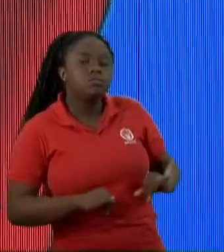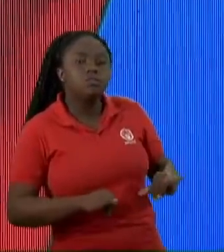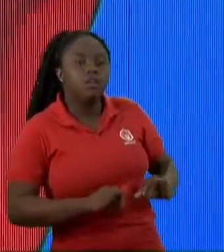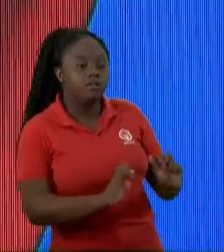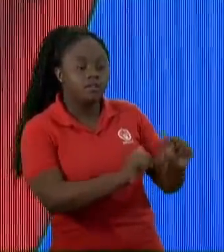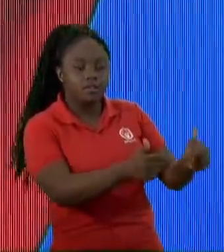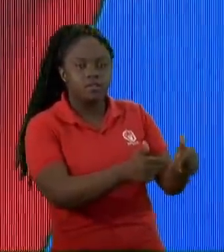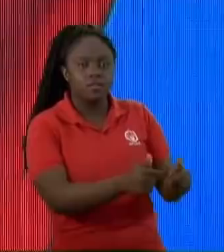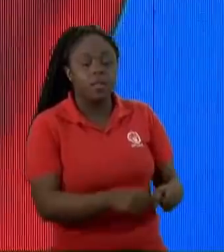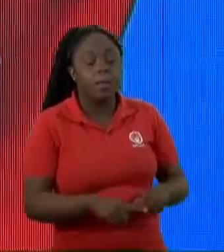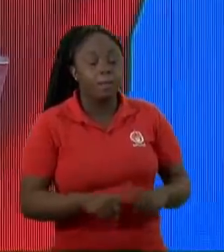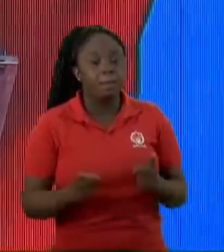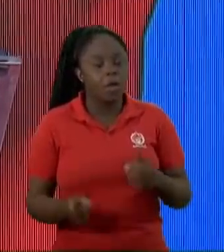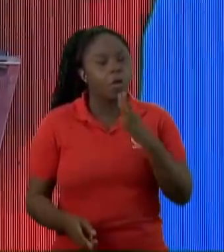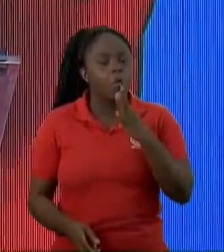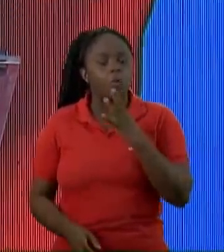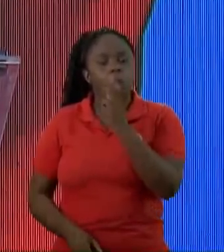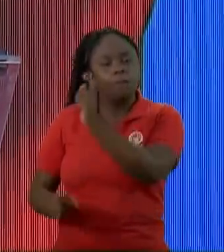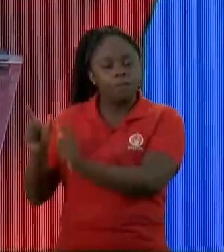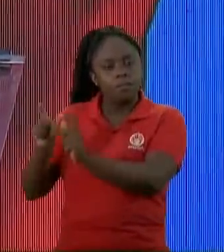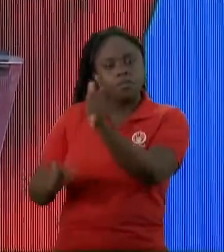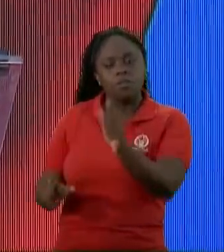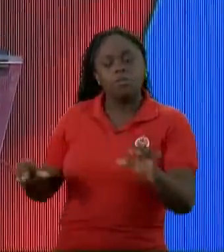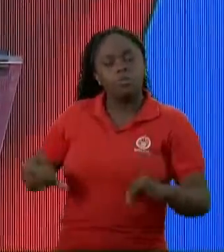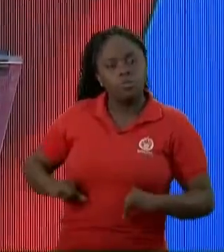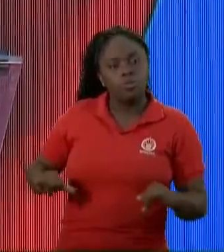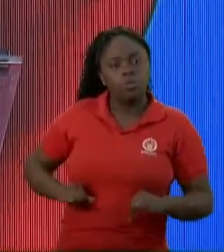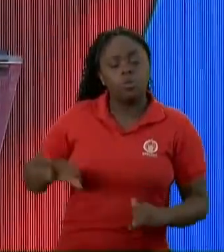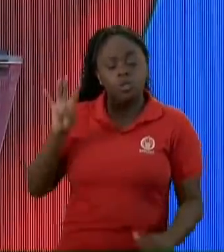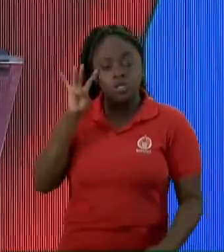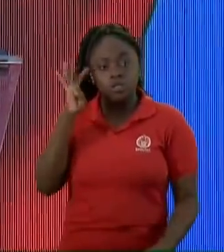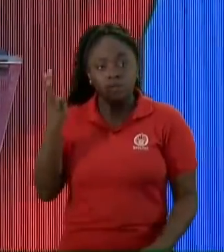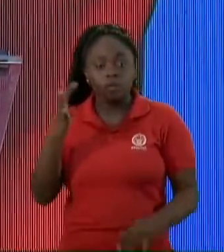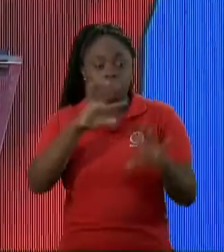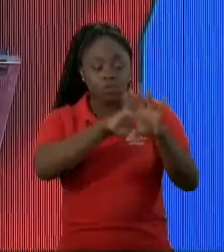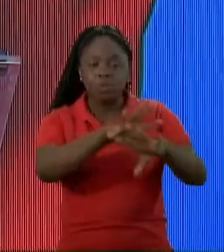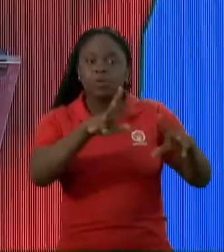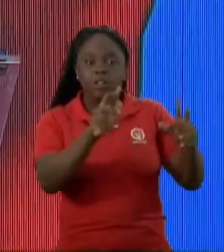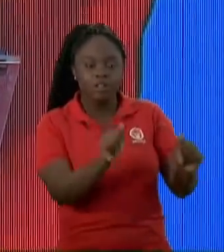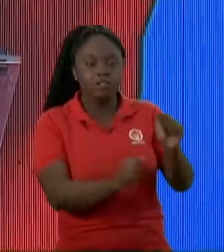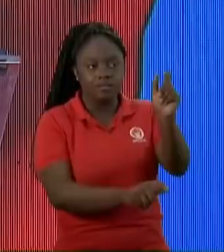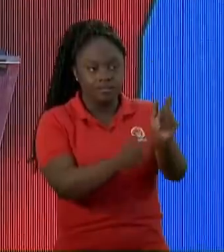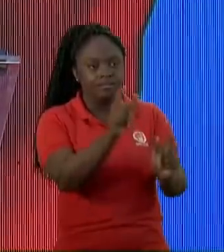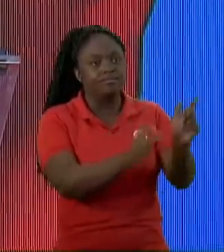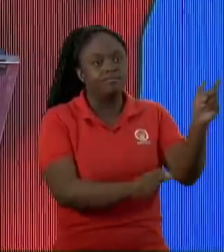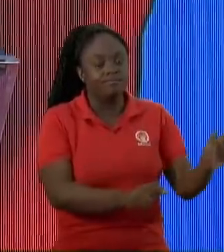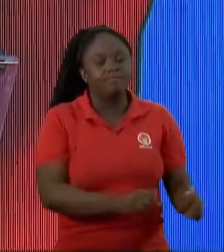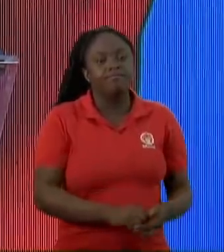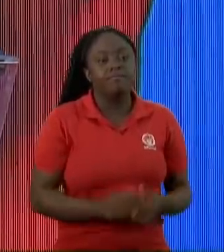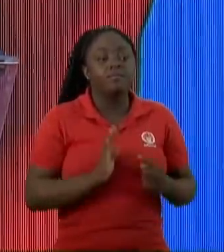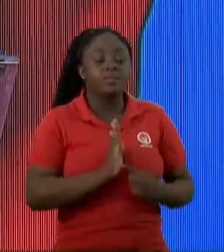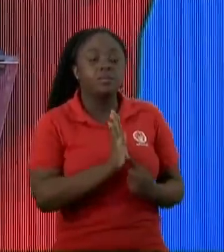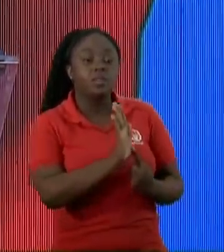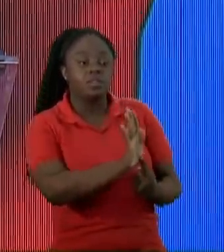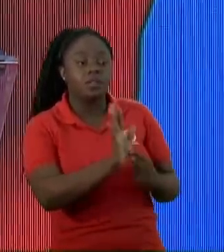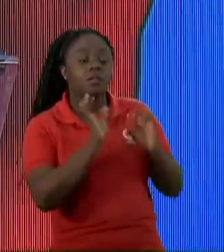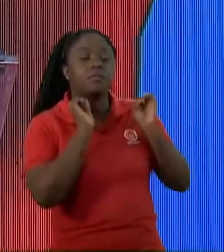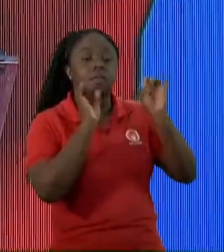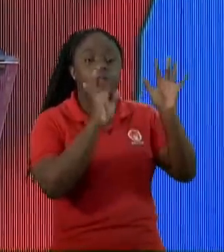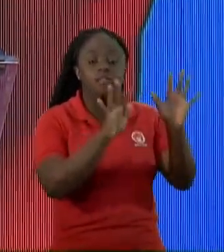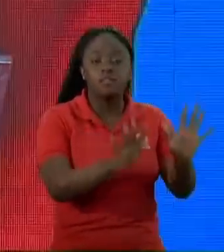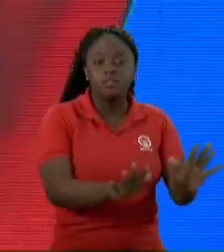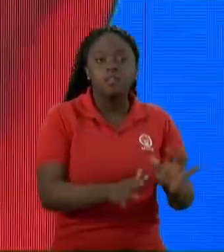Mas eu conheço gente Que foi ferido E resolveu levar cura Pros outros Resolveu levar Benção